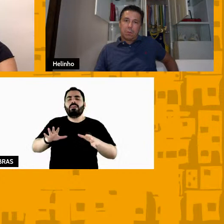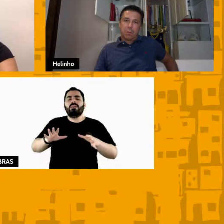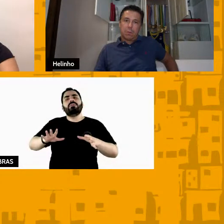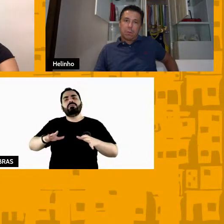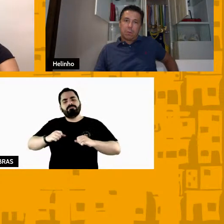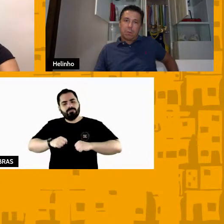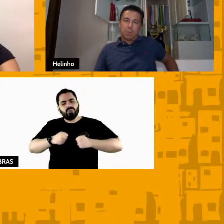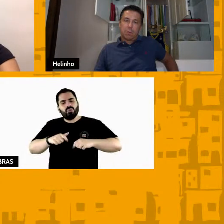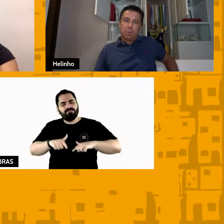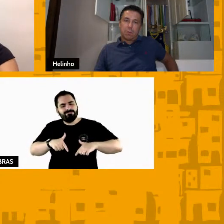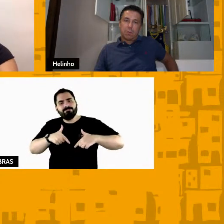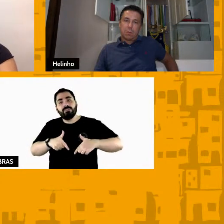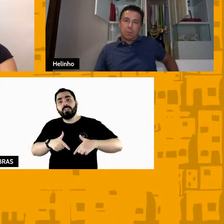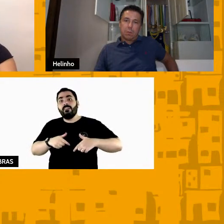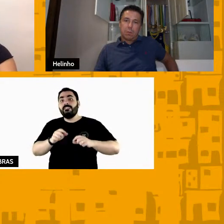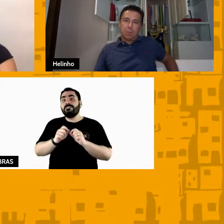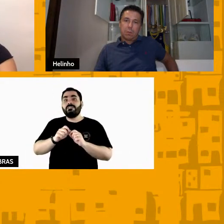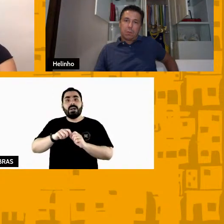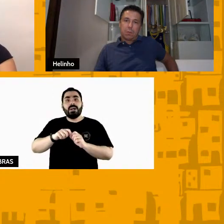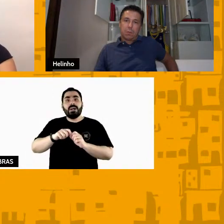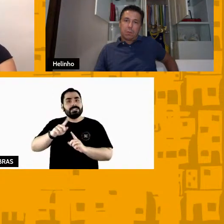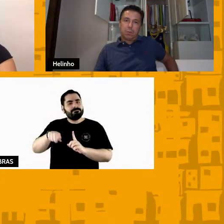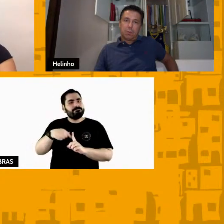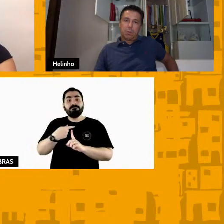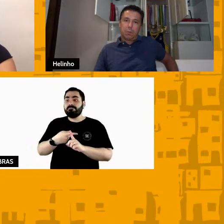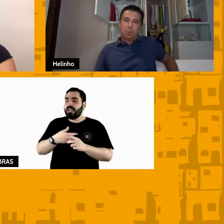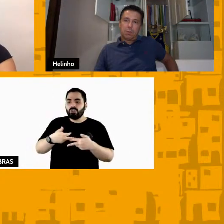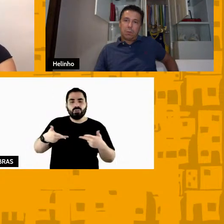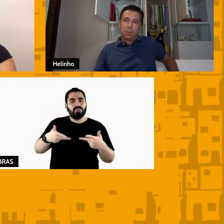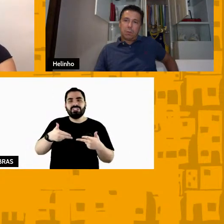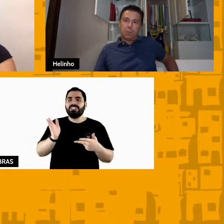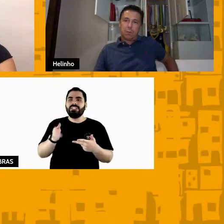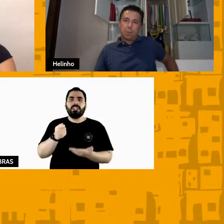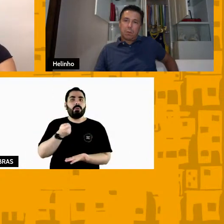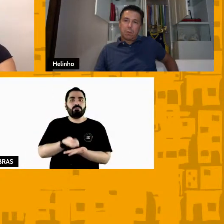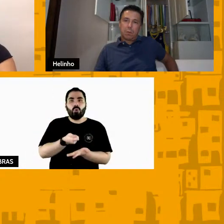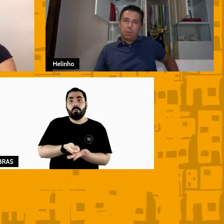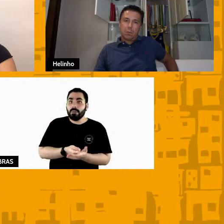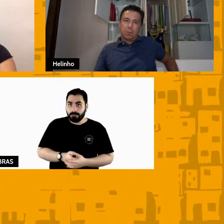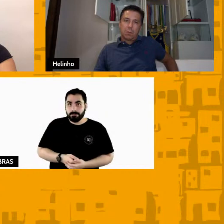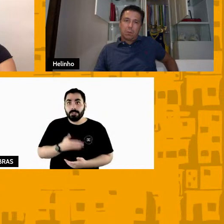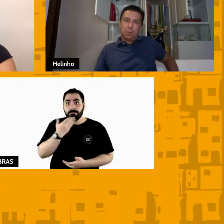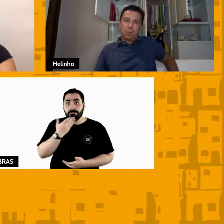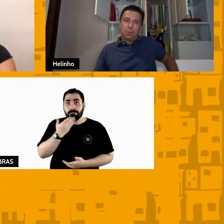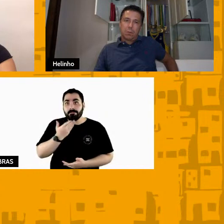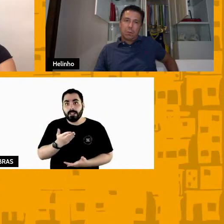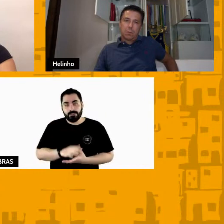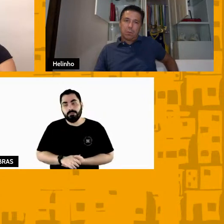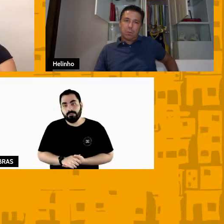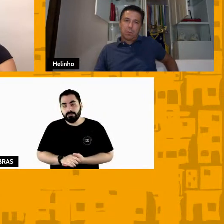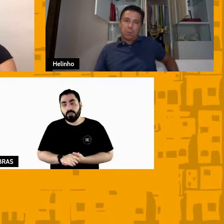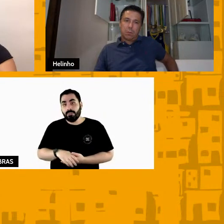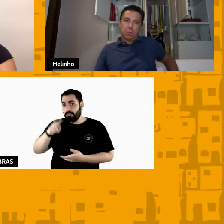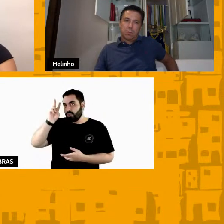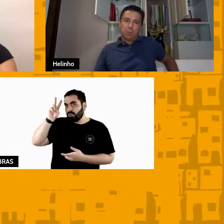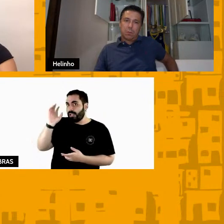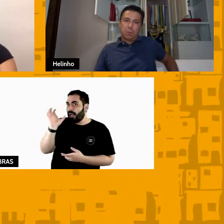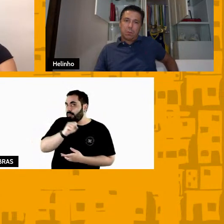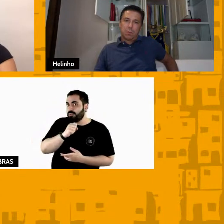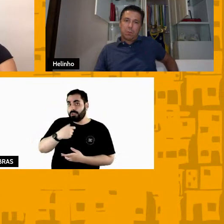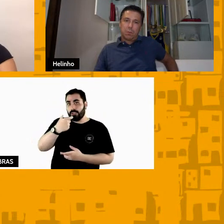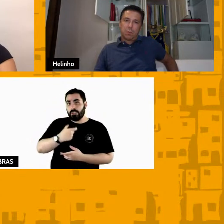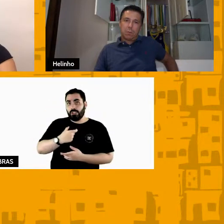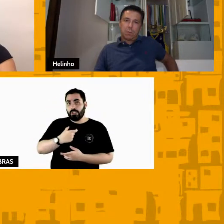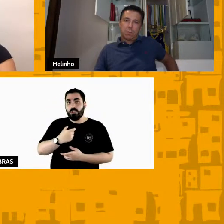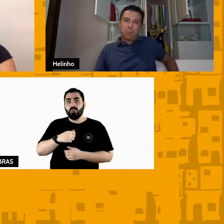e e que eu acho que isso isso cabe em qualquer profissão uma historinha rápida eu estava com meu irmão em